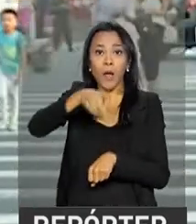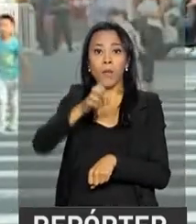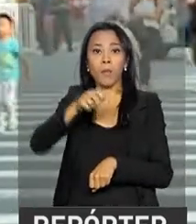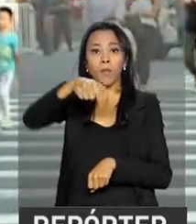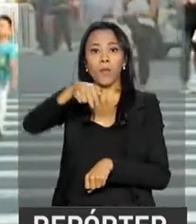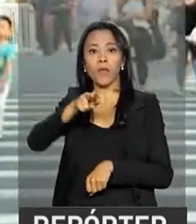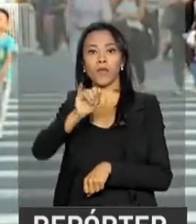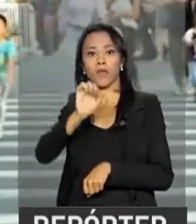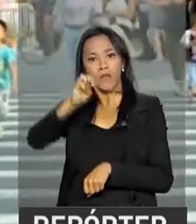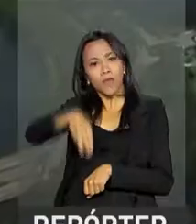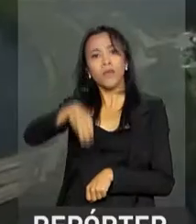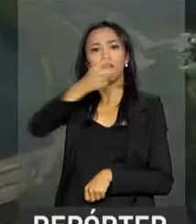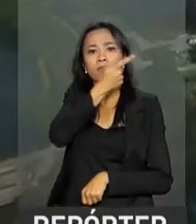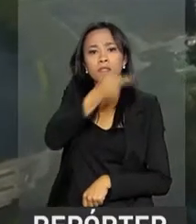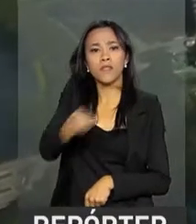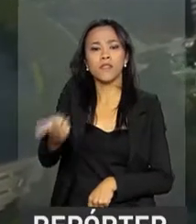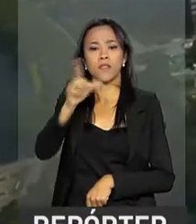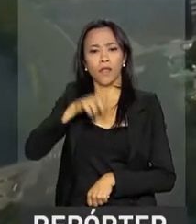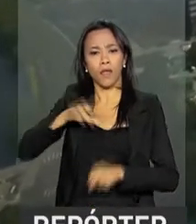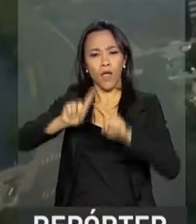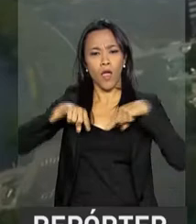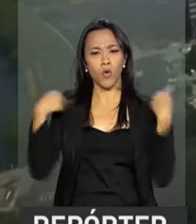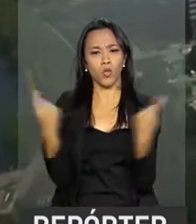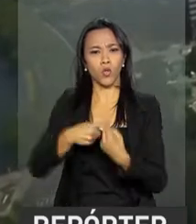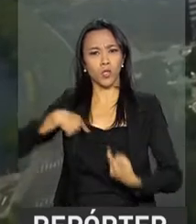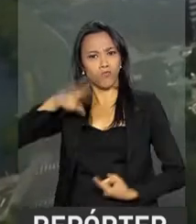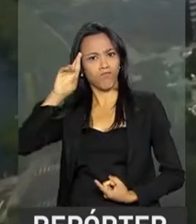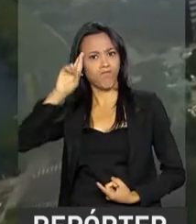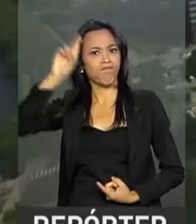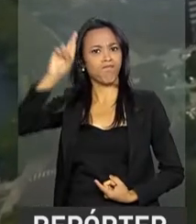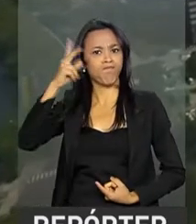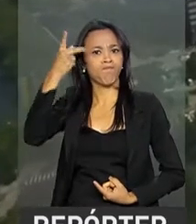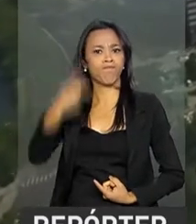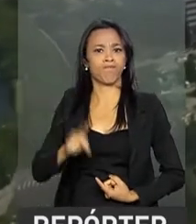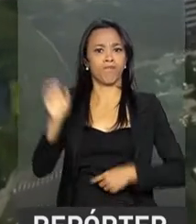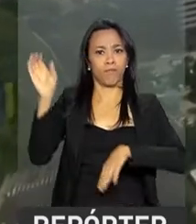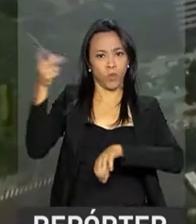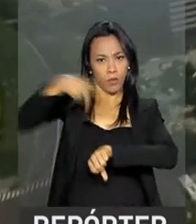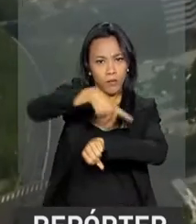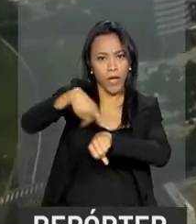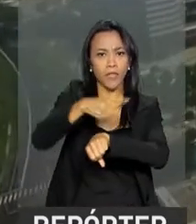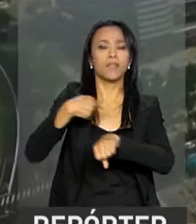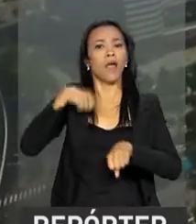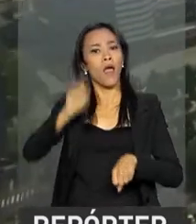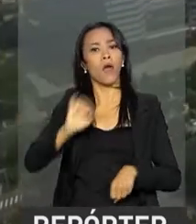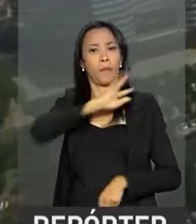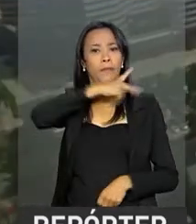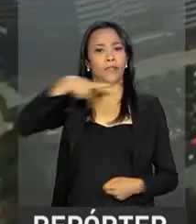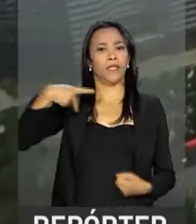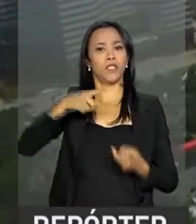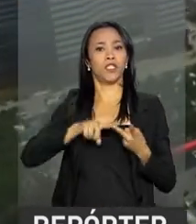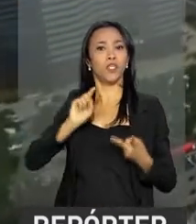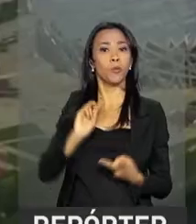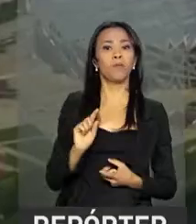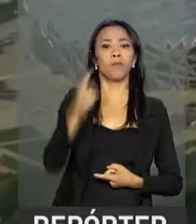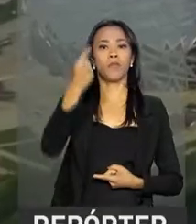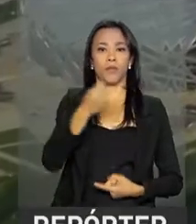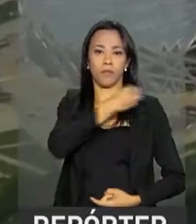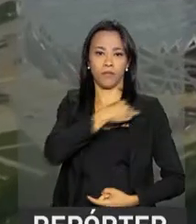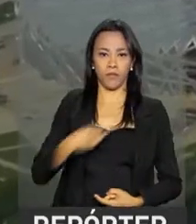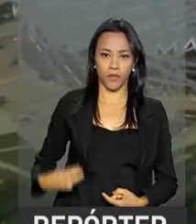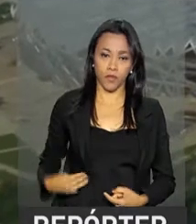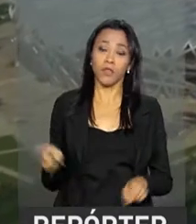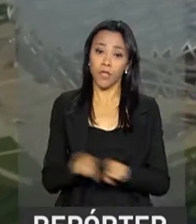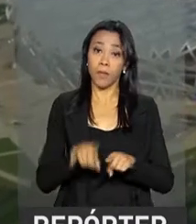uma visita de Estado e se reúne com as principais autoridades chinesas, entre elas o presidente e o primeiro-ministro. Também